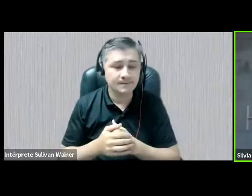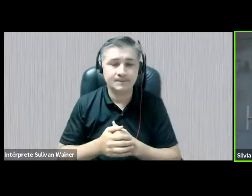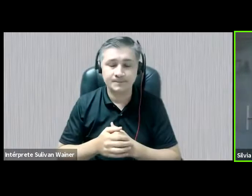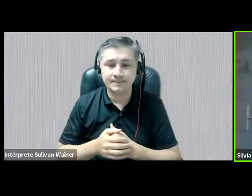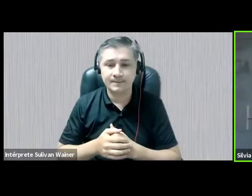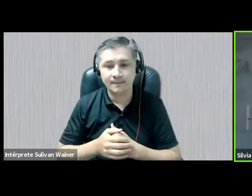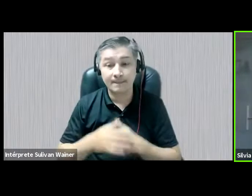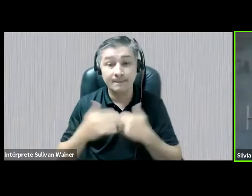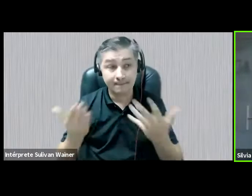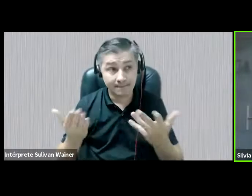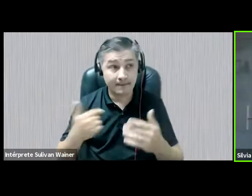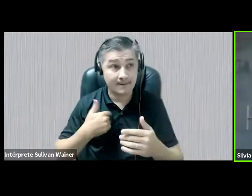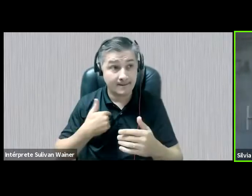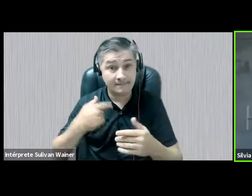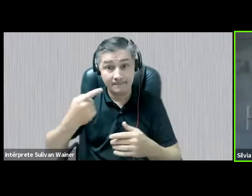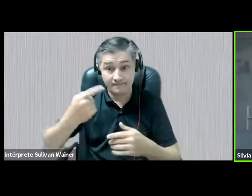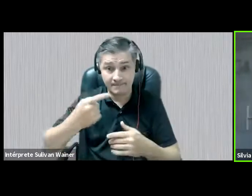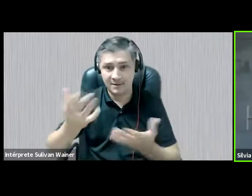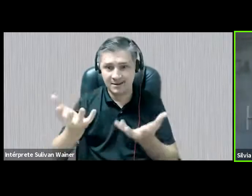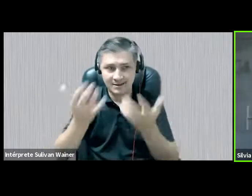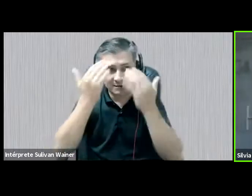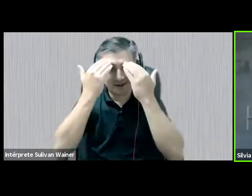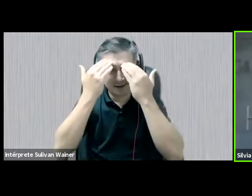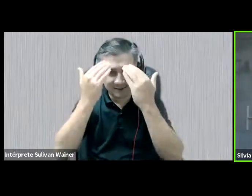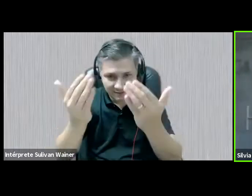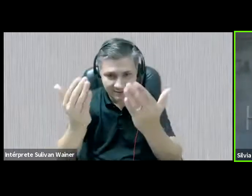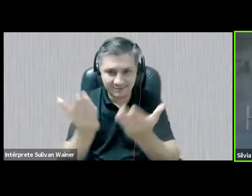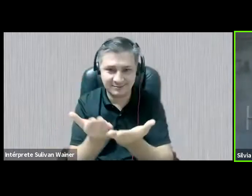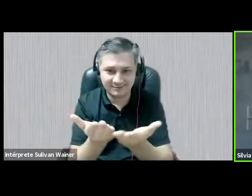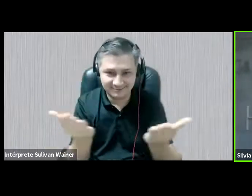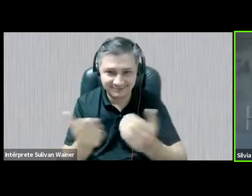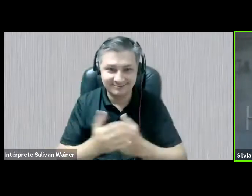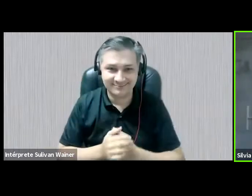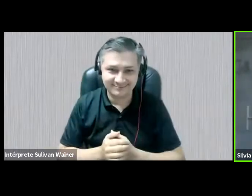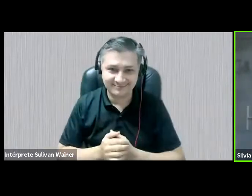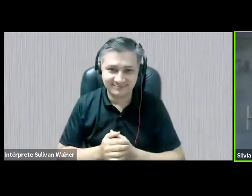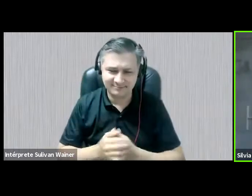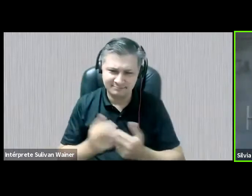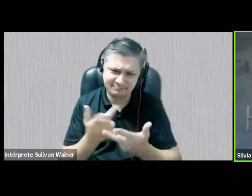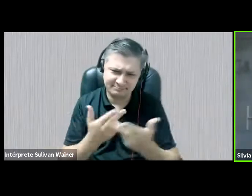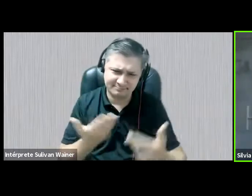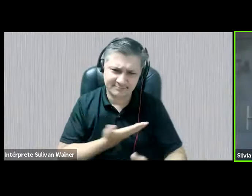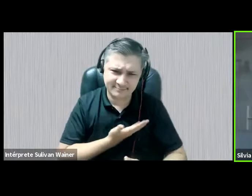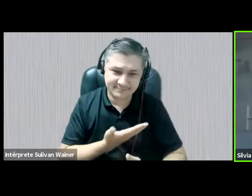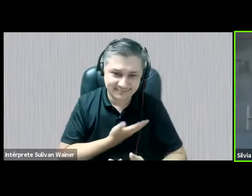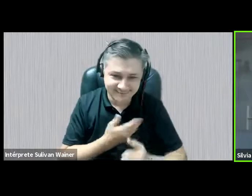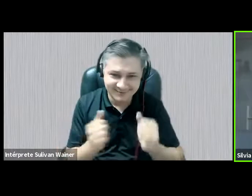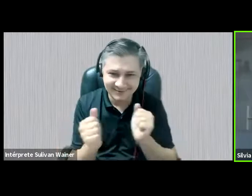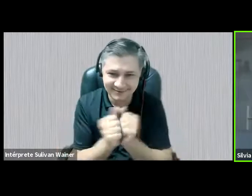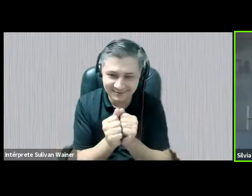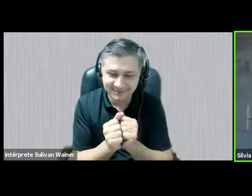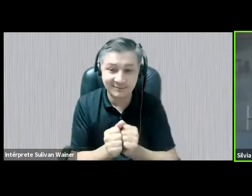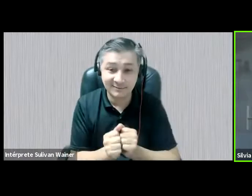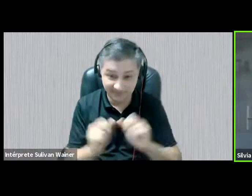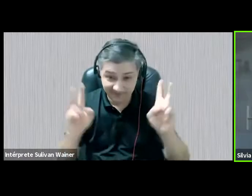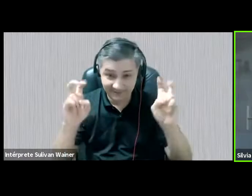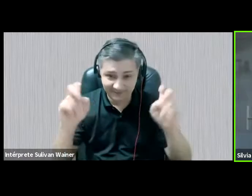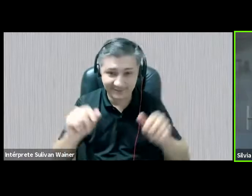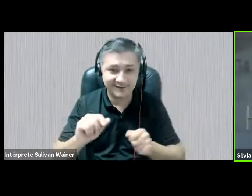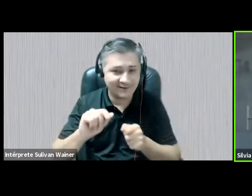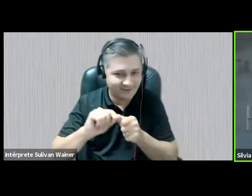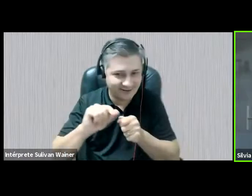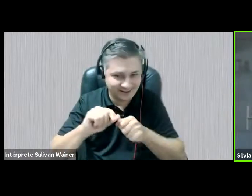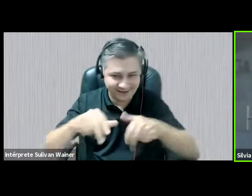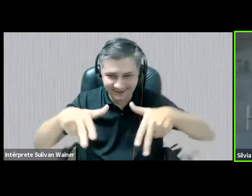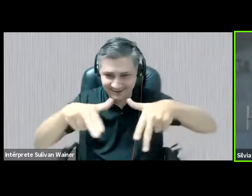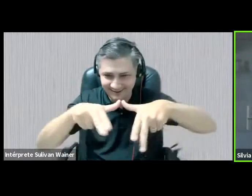Então, em primeiro lugar, eu quero agradecer aos colegas do Fazendo Gênero, bem